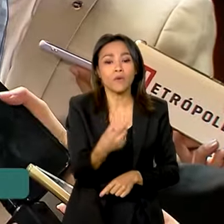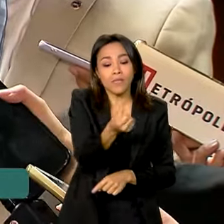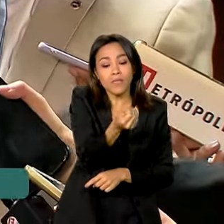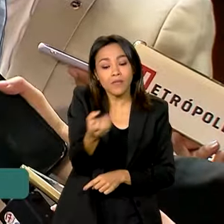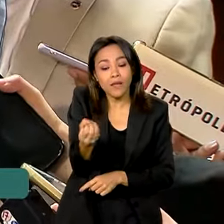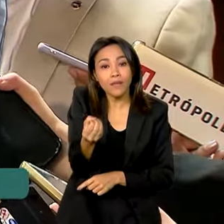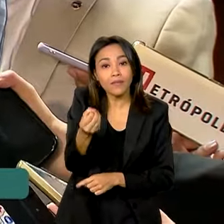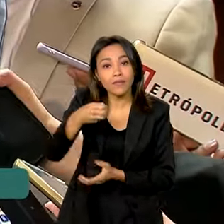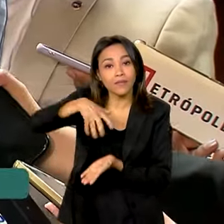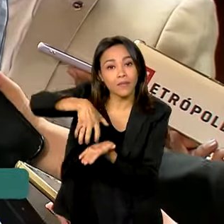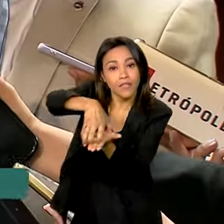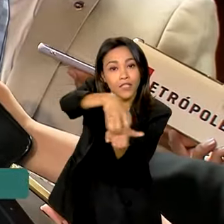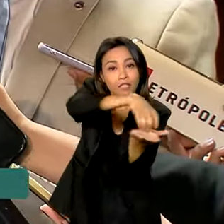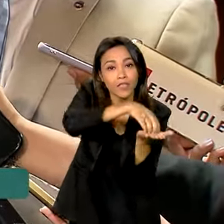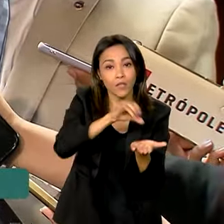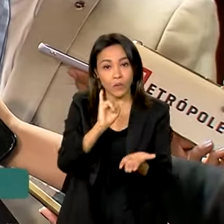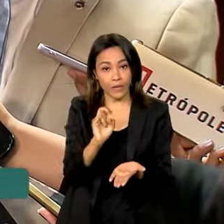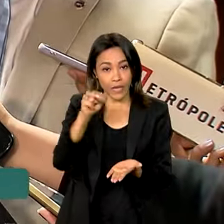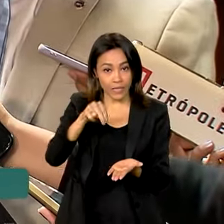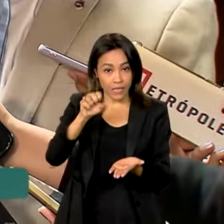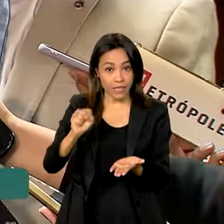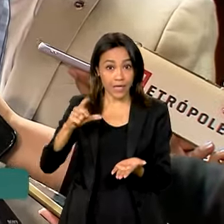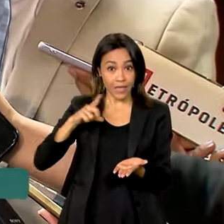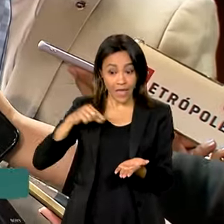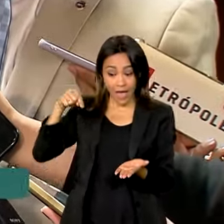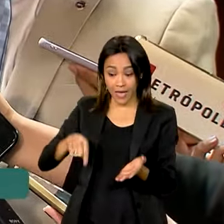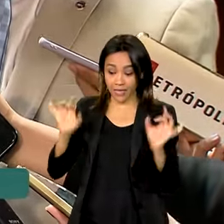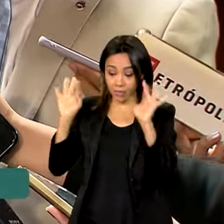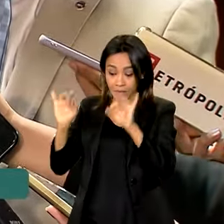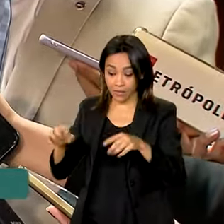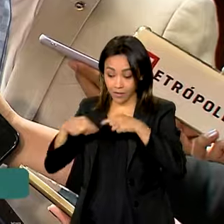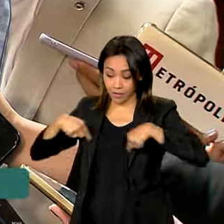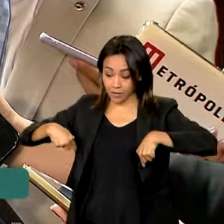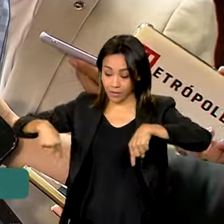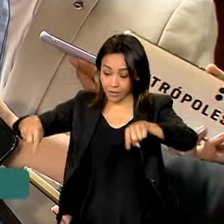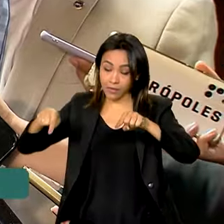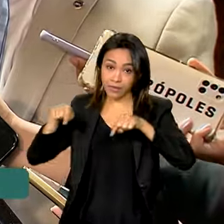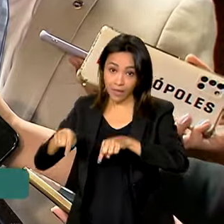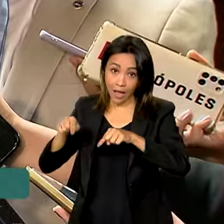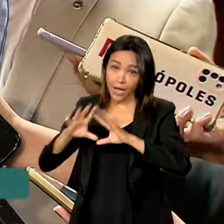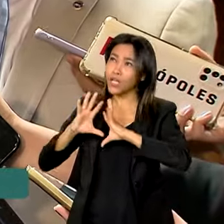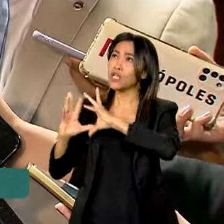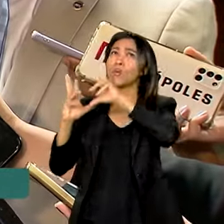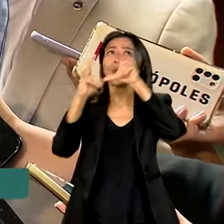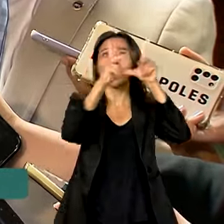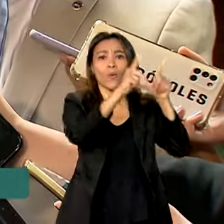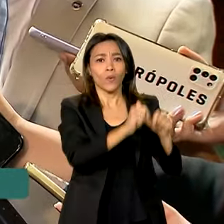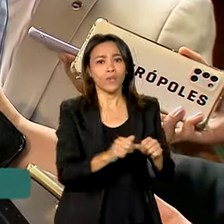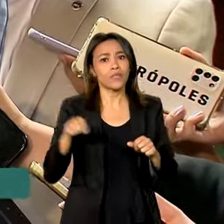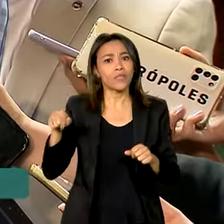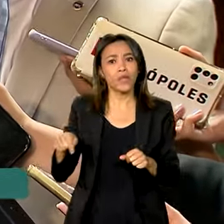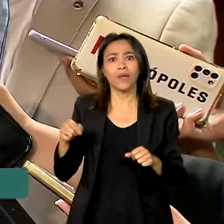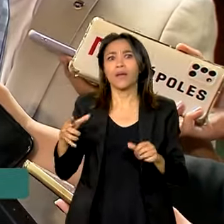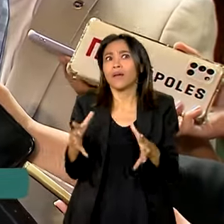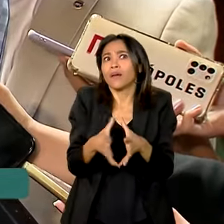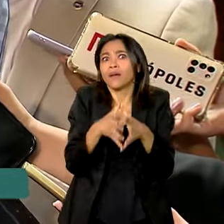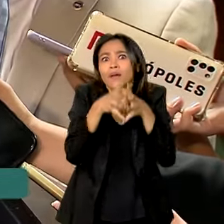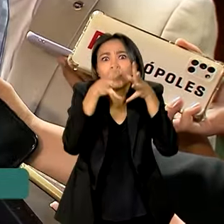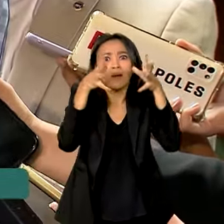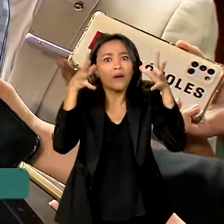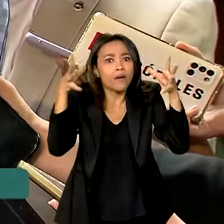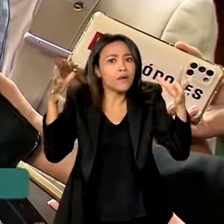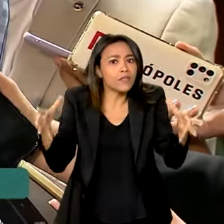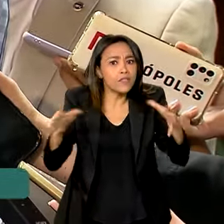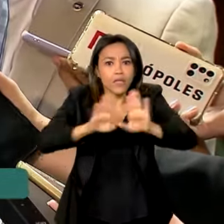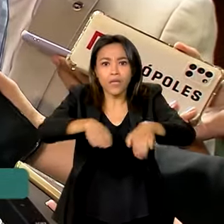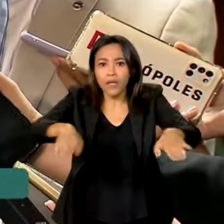gerências da Previdência Social, e ter essa sala multissensorial em todas as salas que forem possíveis, que é muito grande o contingente